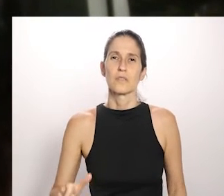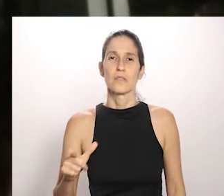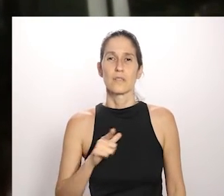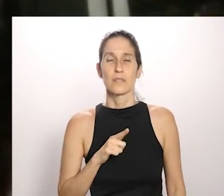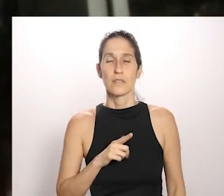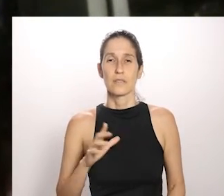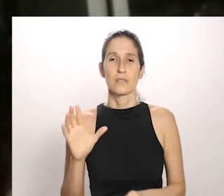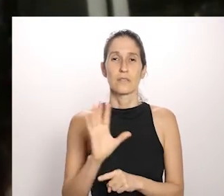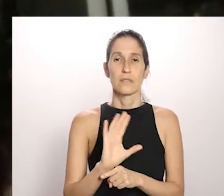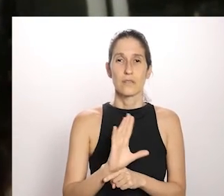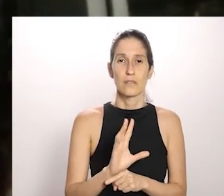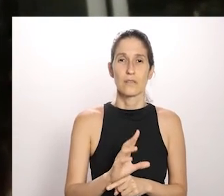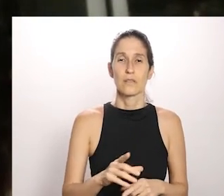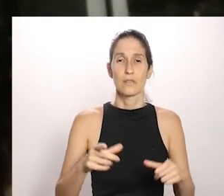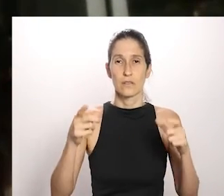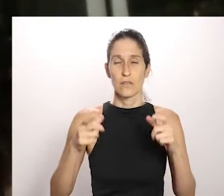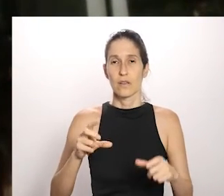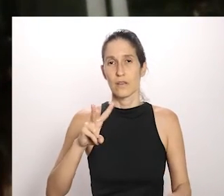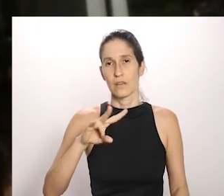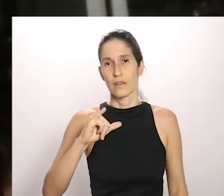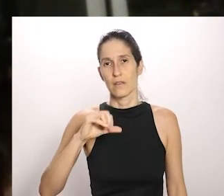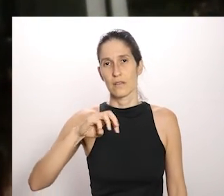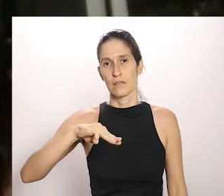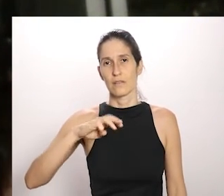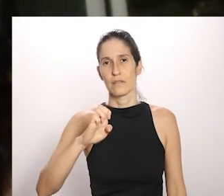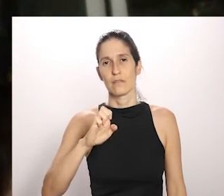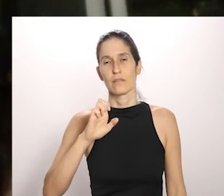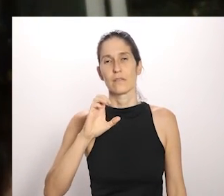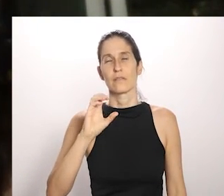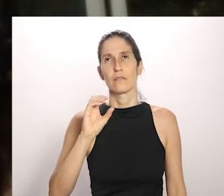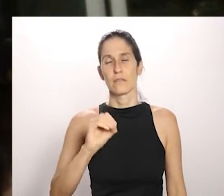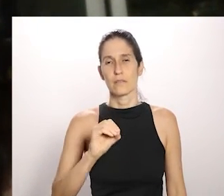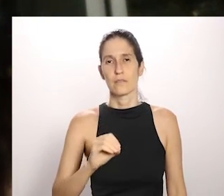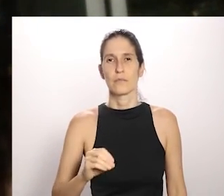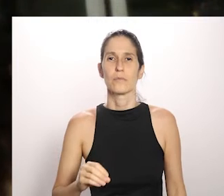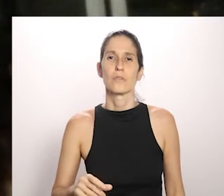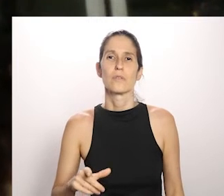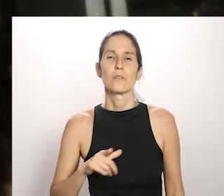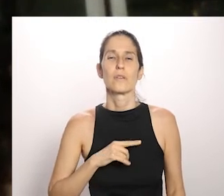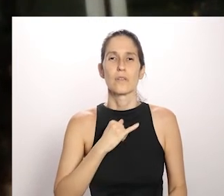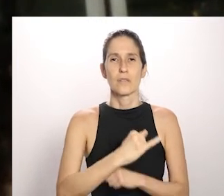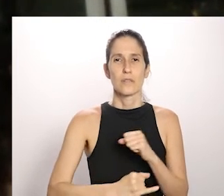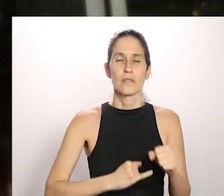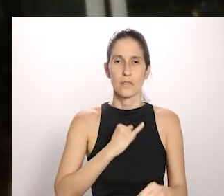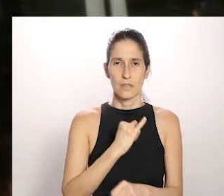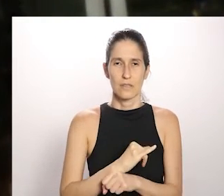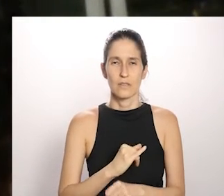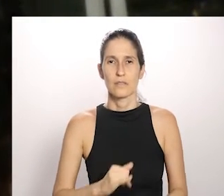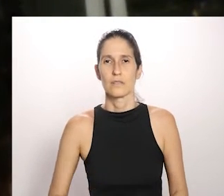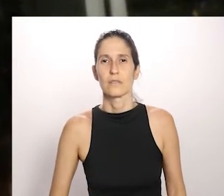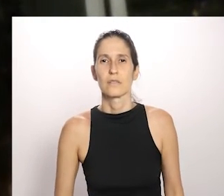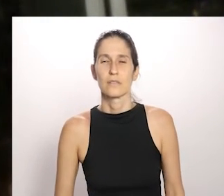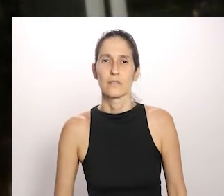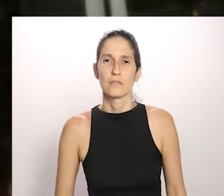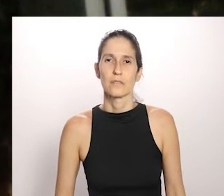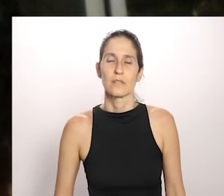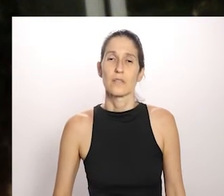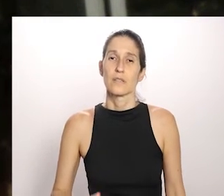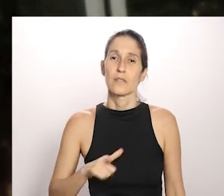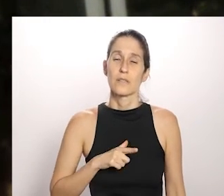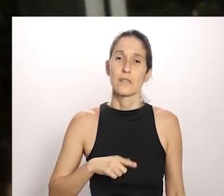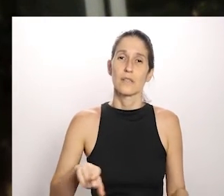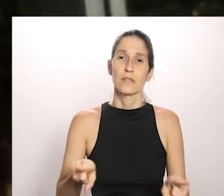o documentário no Vimeo, é só procurar Pedra da Memória no Vimeo, está aberto, e